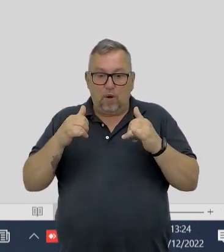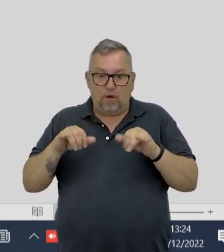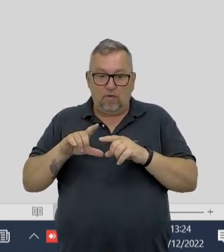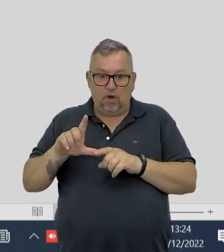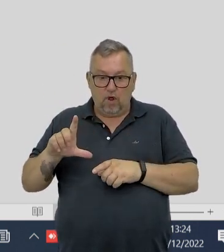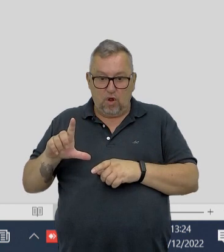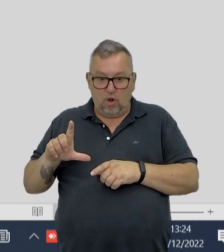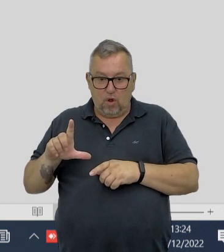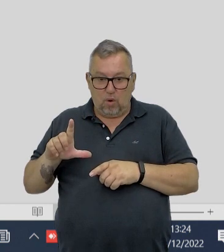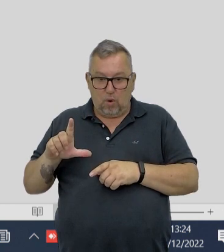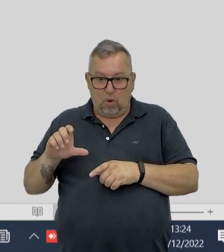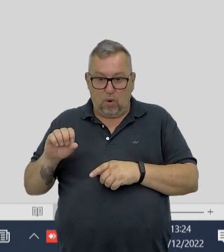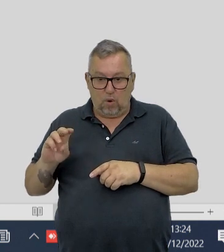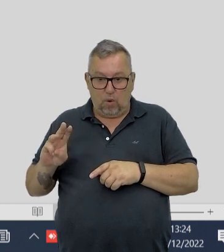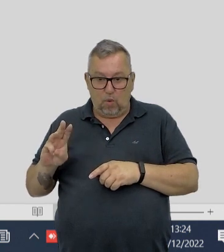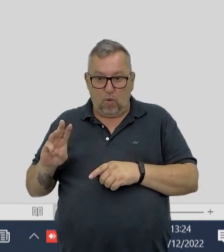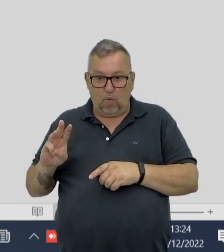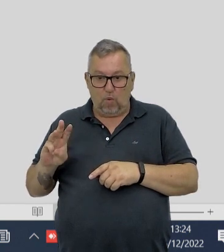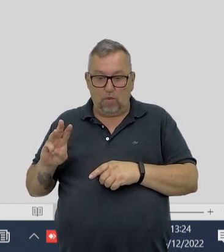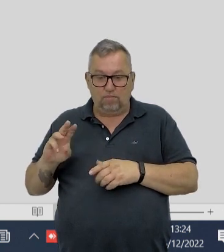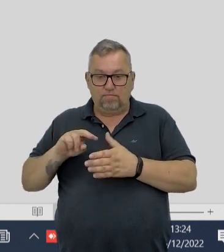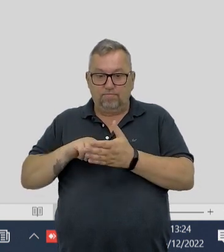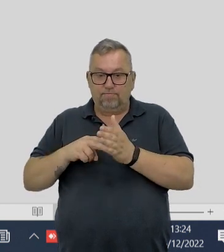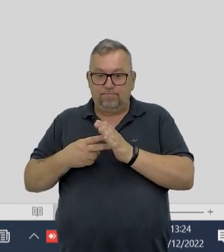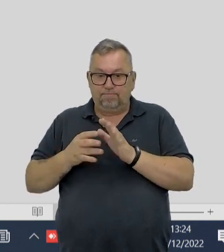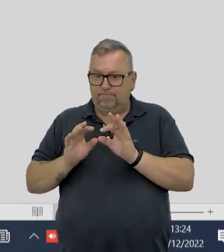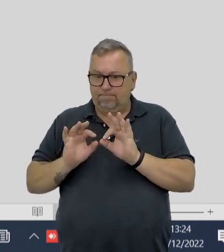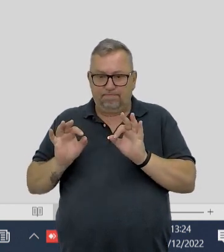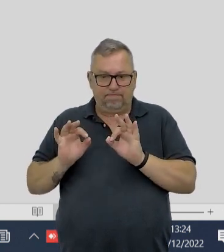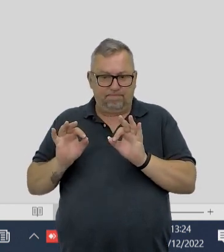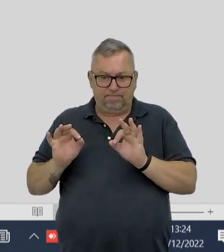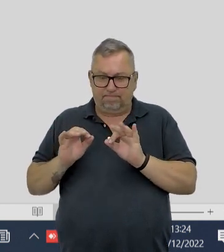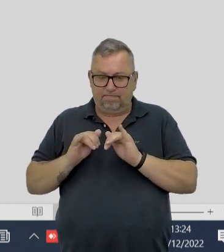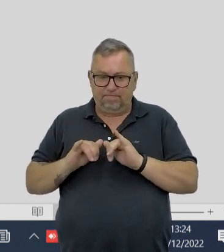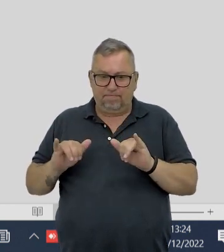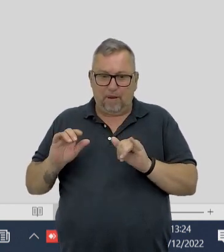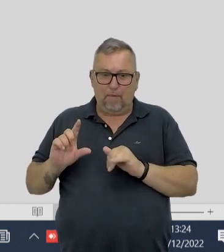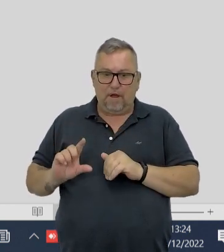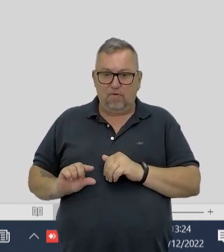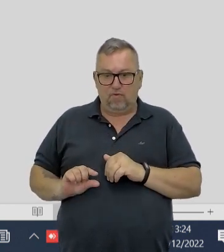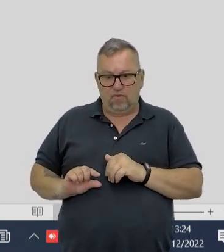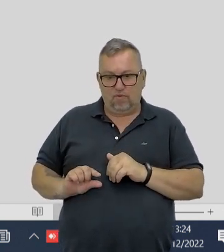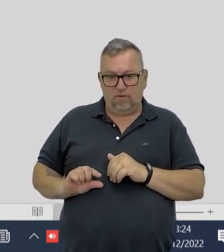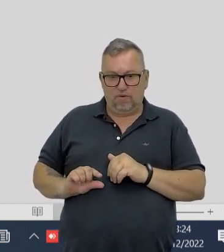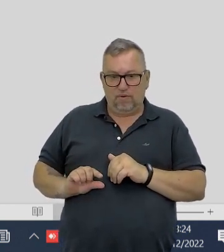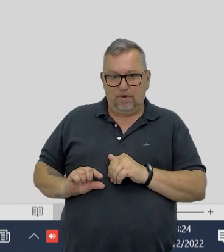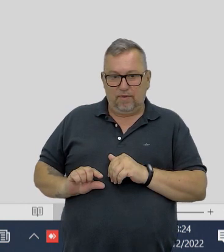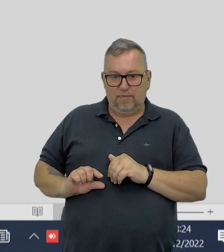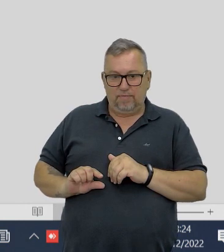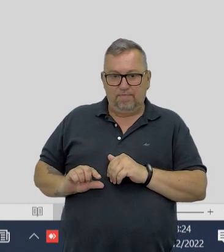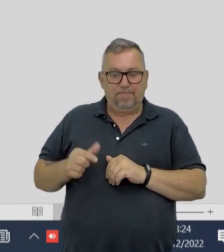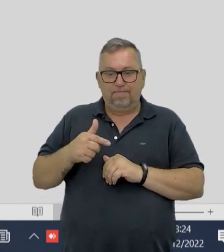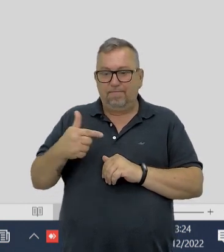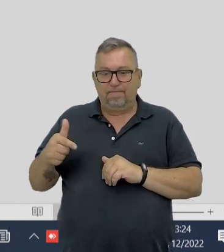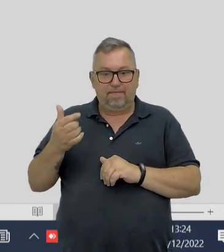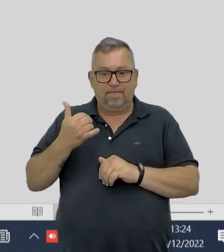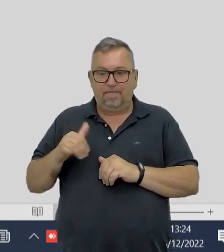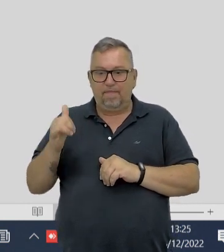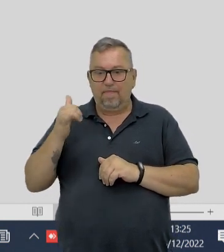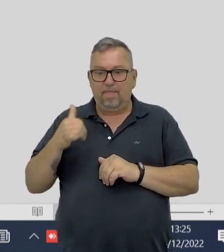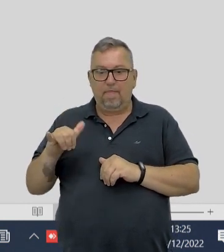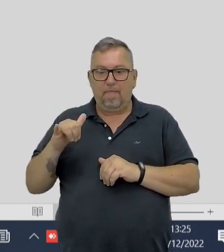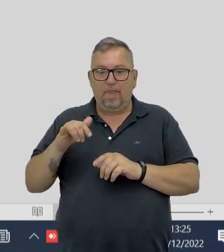embaixo, low, quer dizer que não está passando corrente. É baixo, não é? Não está passando corrente, aí